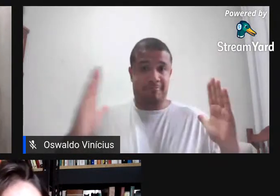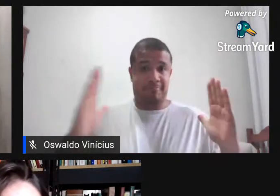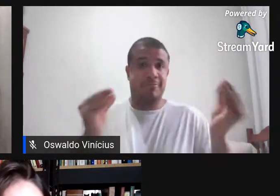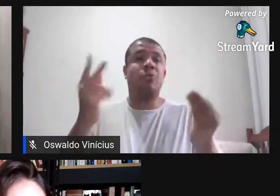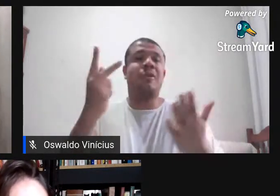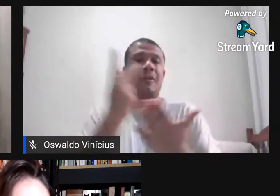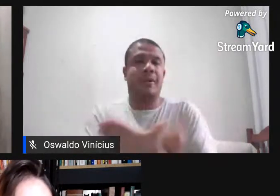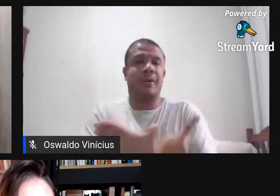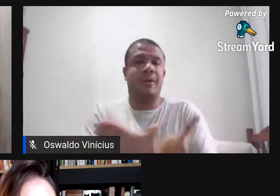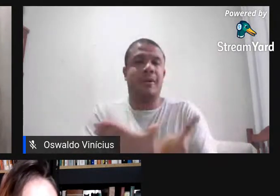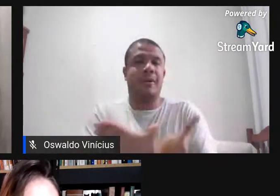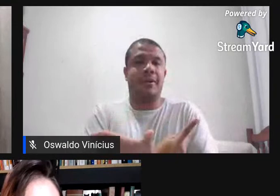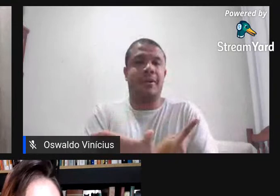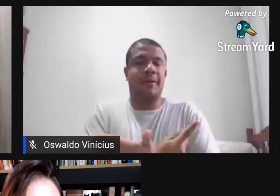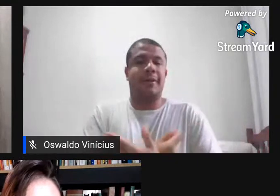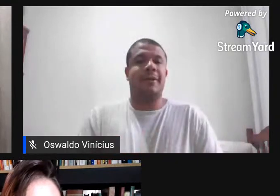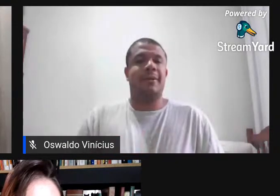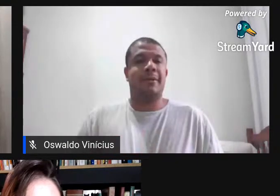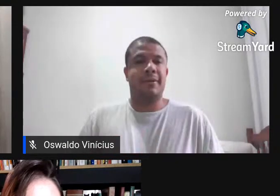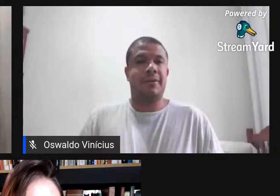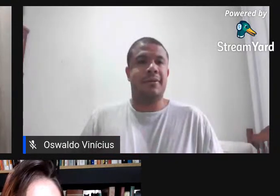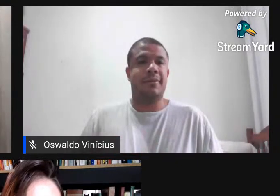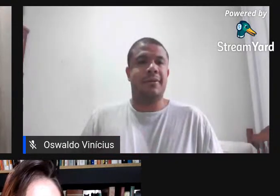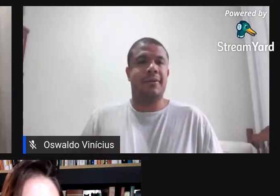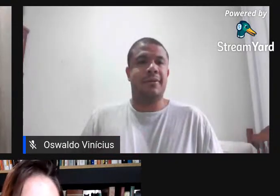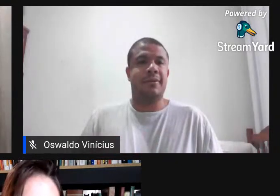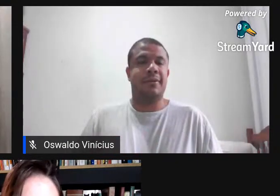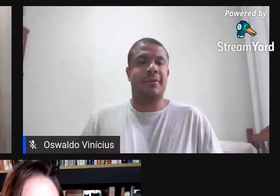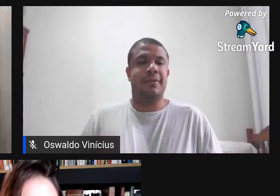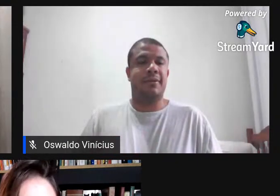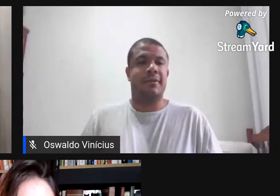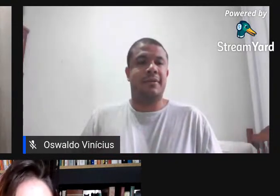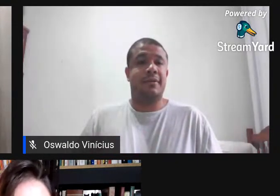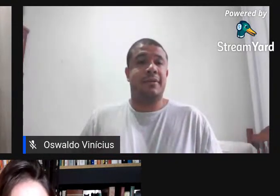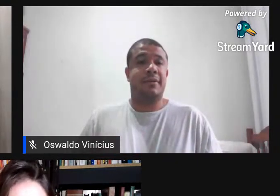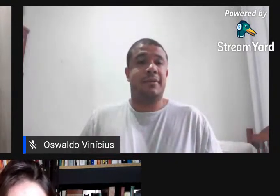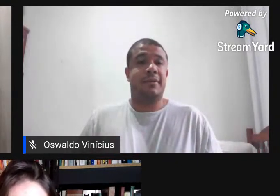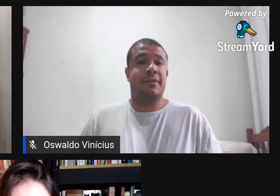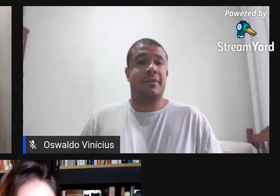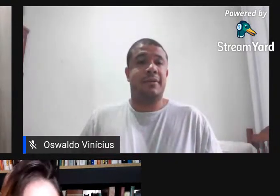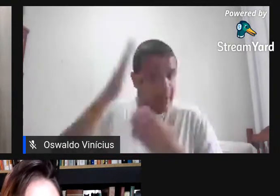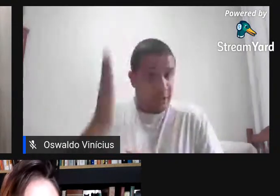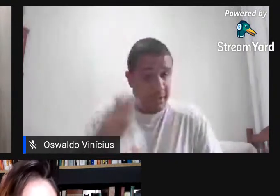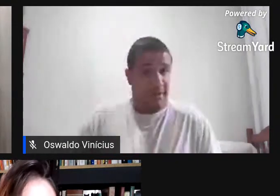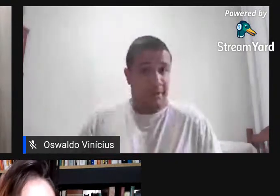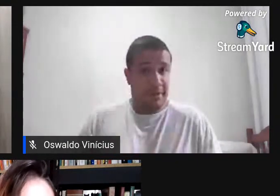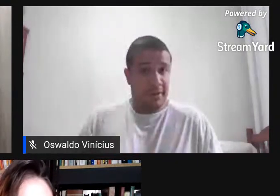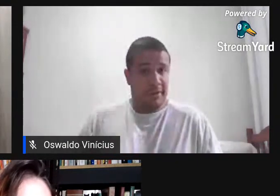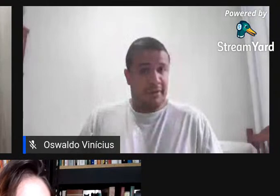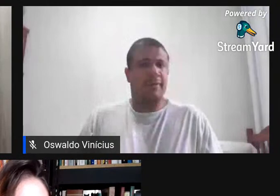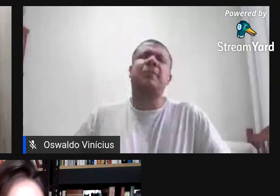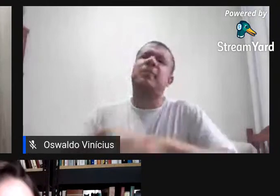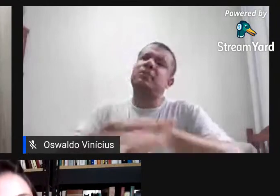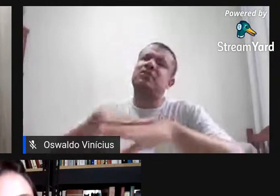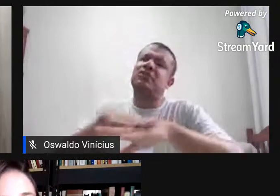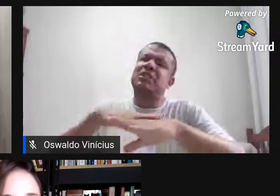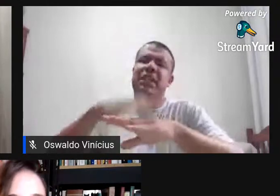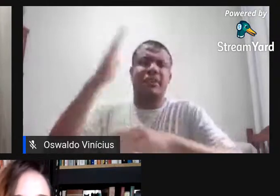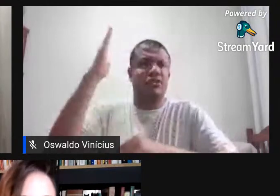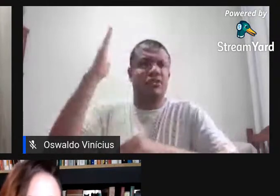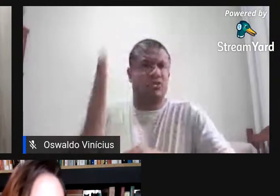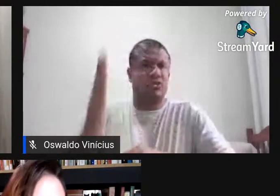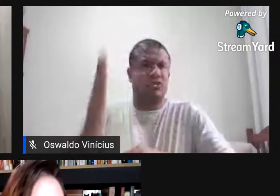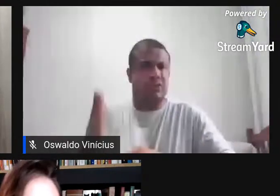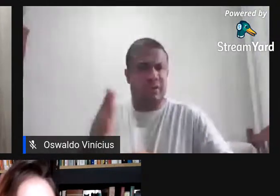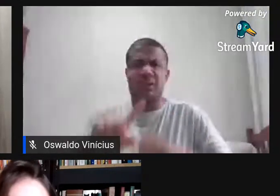Né? Se você quiser fazer uma reunião ou já vamos direto conversando? Acho que a gente pode ir direto, depois eu falo mais especificamente